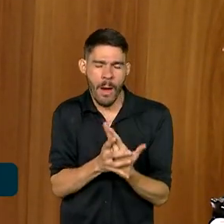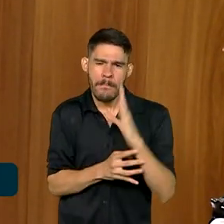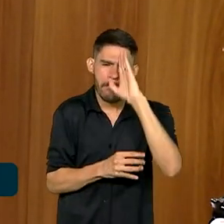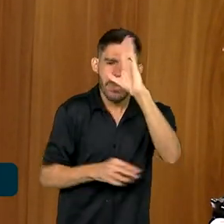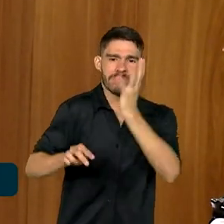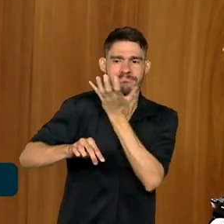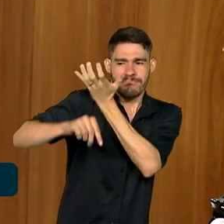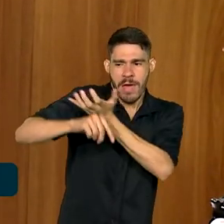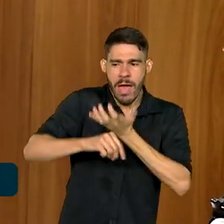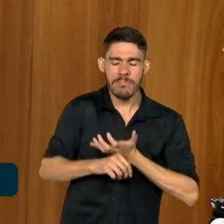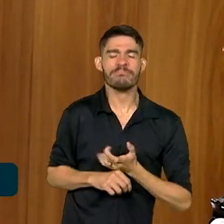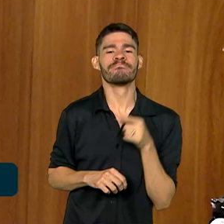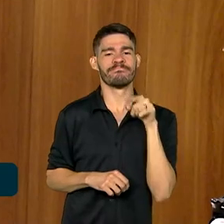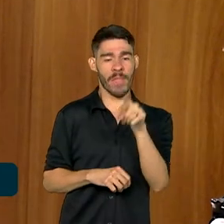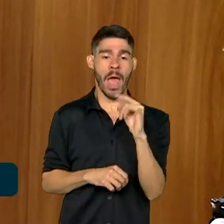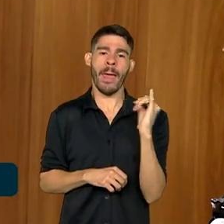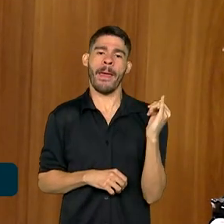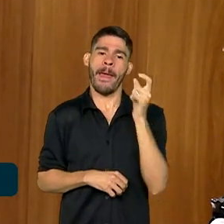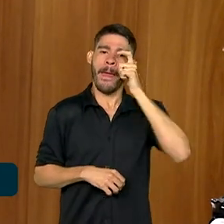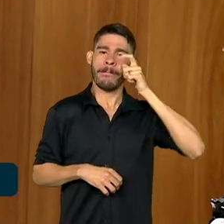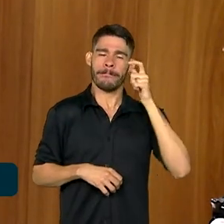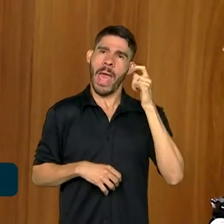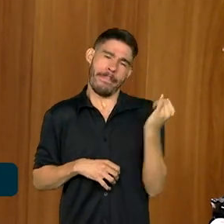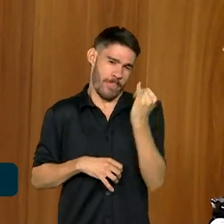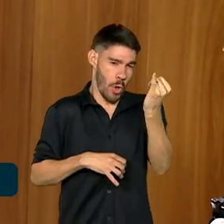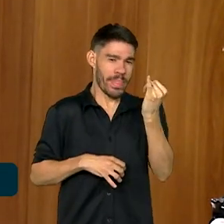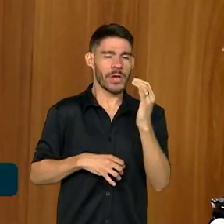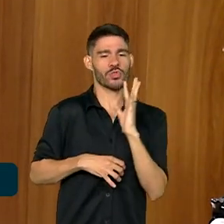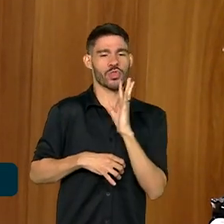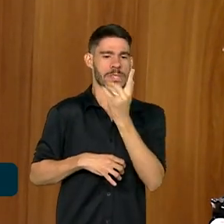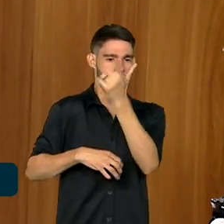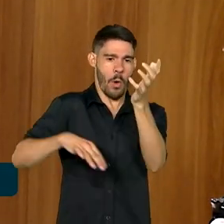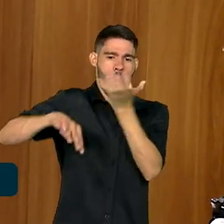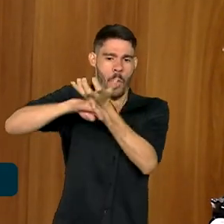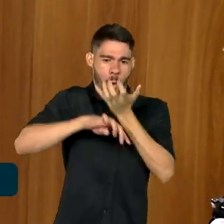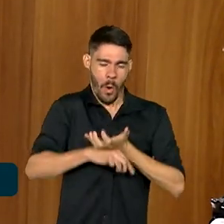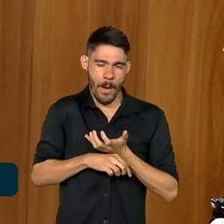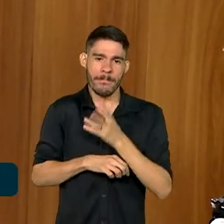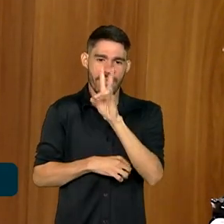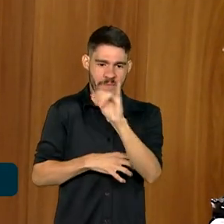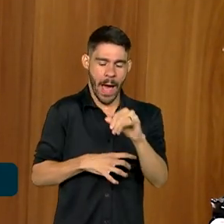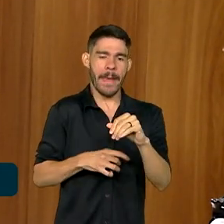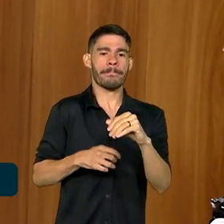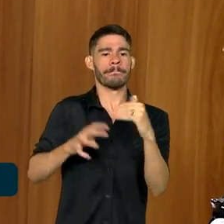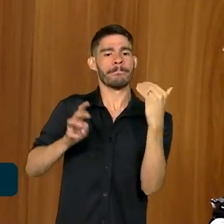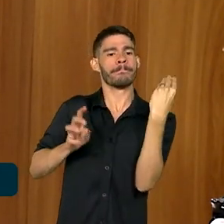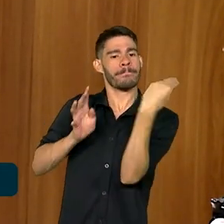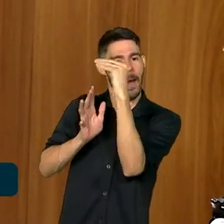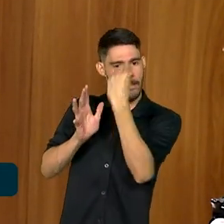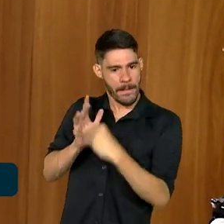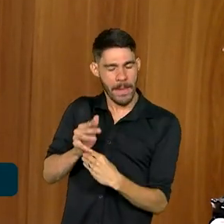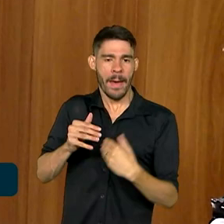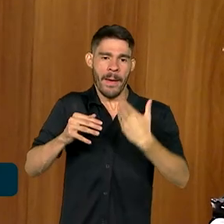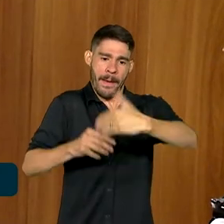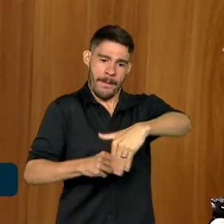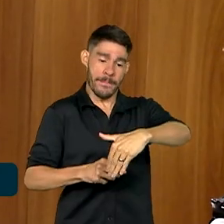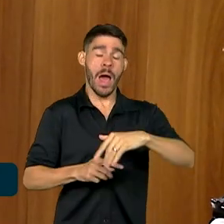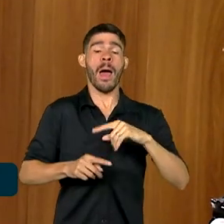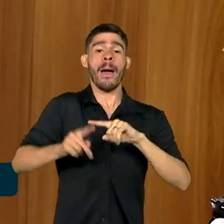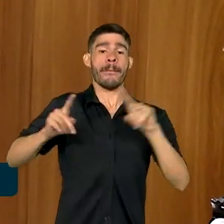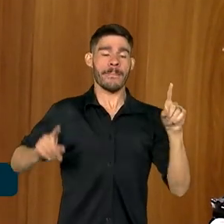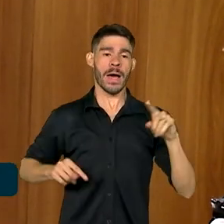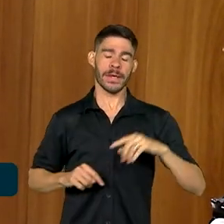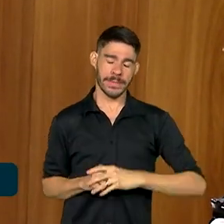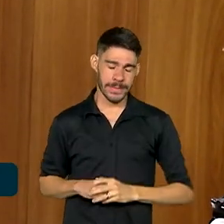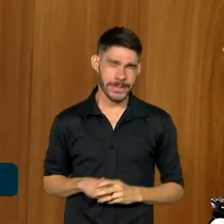disciplinas. É claro que é importante conhecer as outras disciplinas que vão ser cobradas dentre os conteúdos da prova, mas